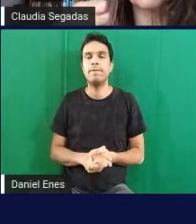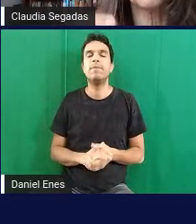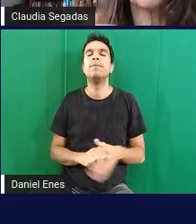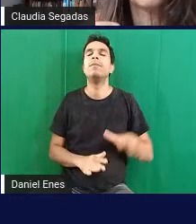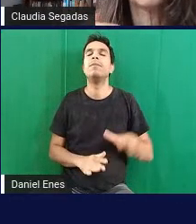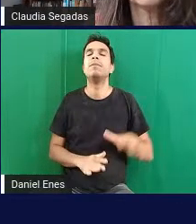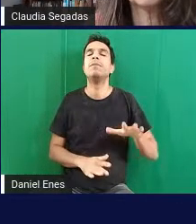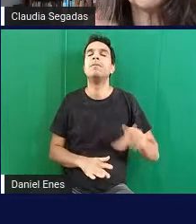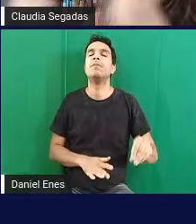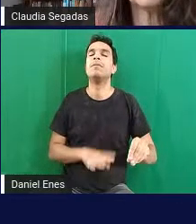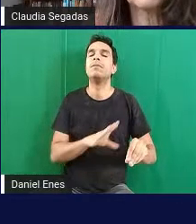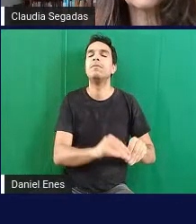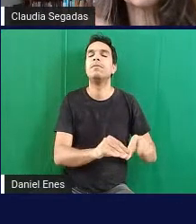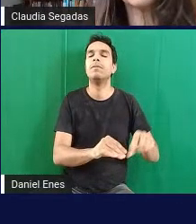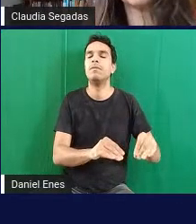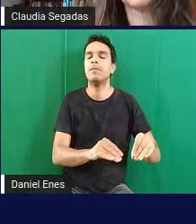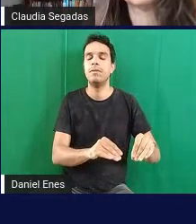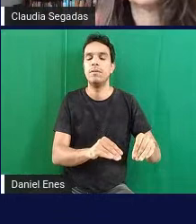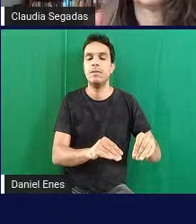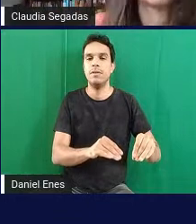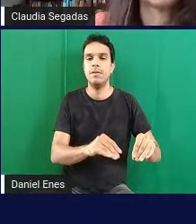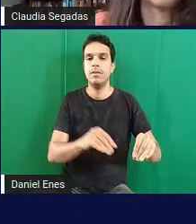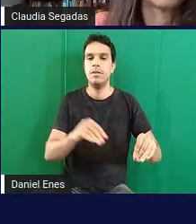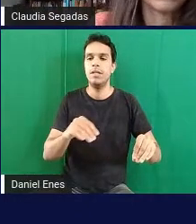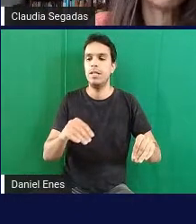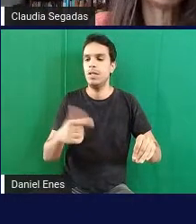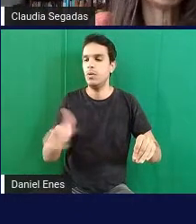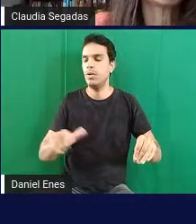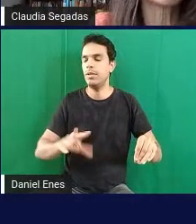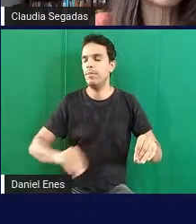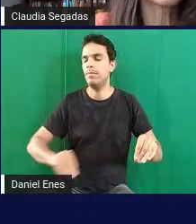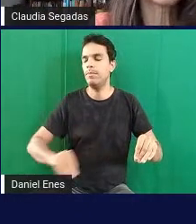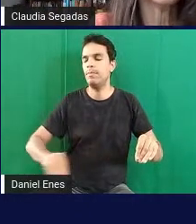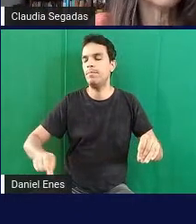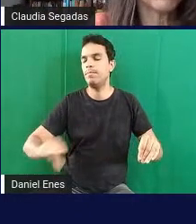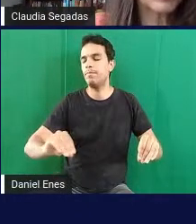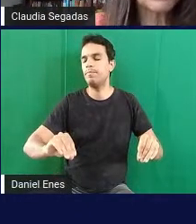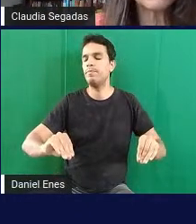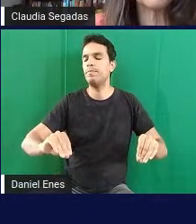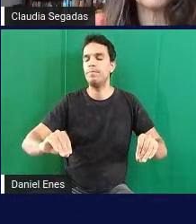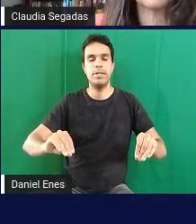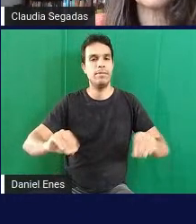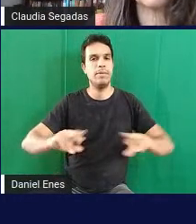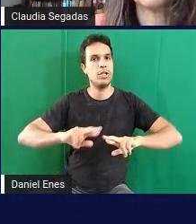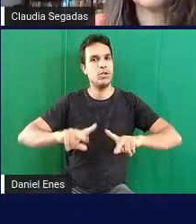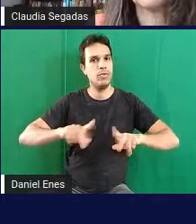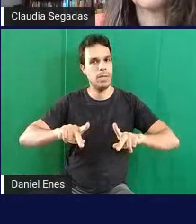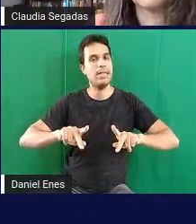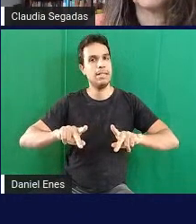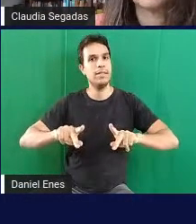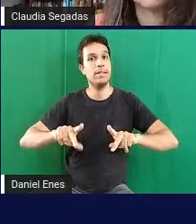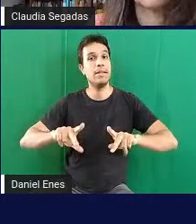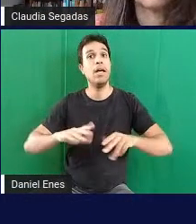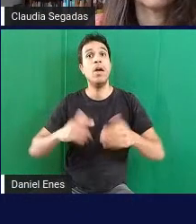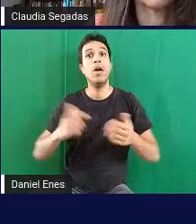configuração numa e noutra figura tá pode botar o próximo